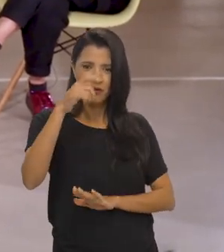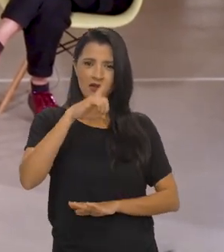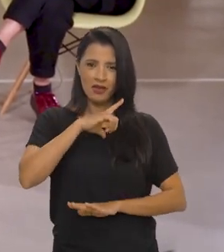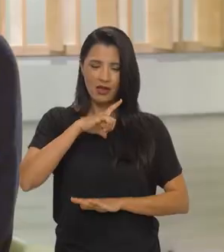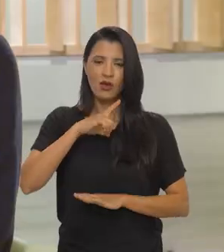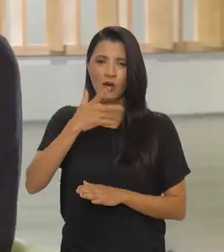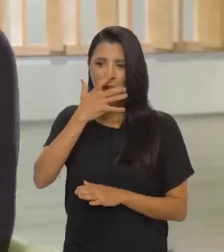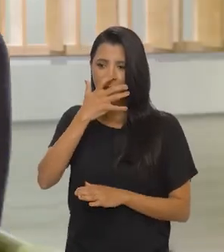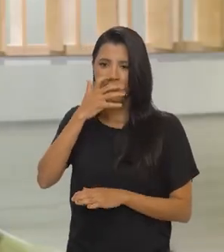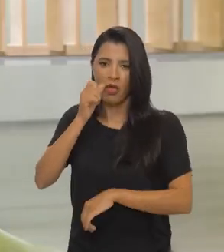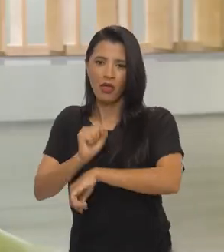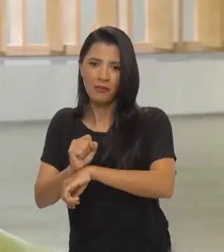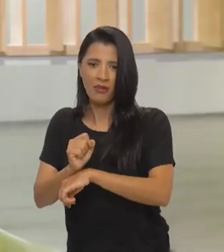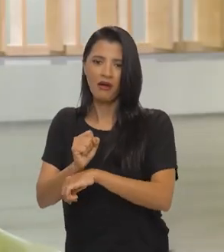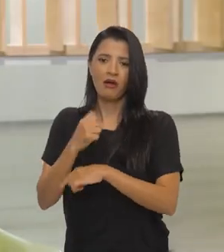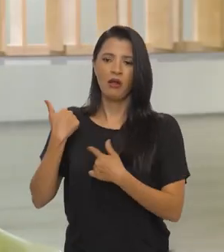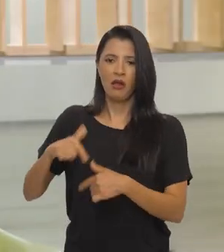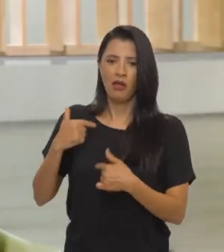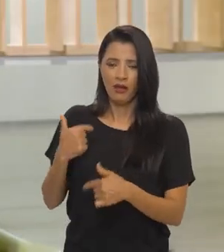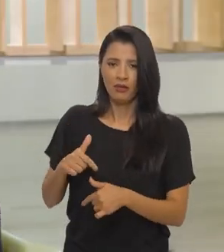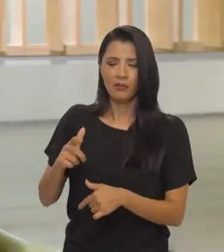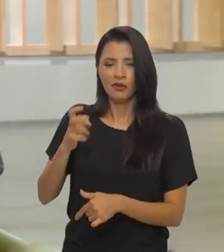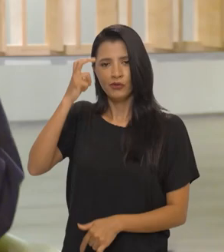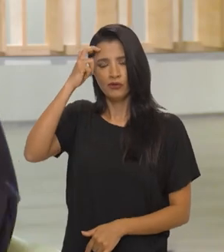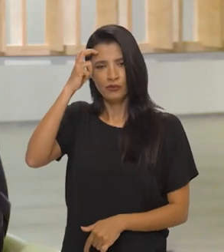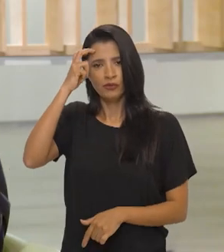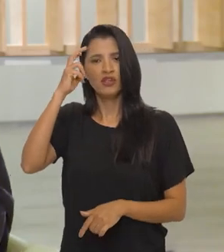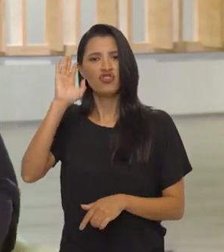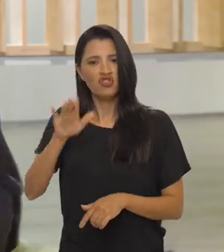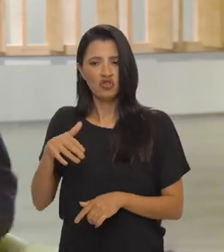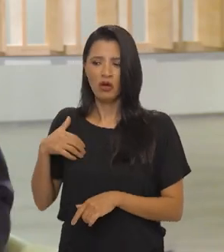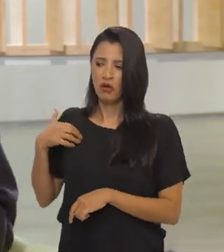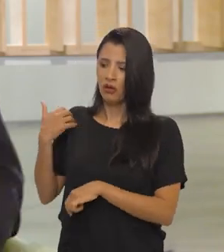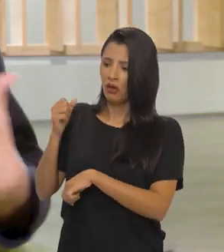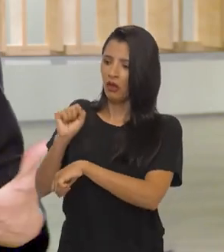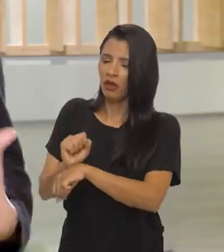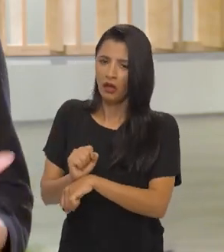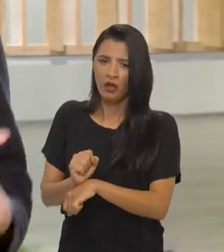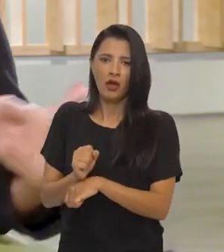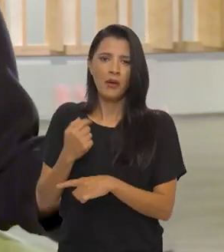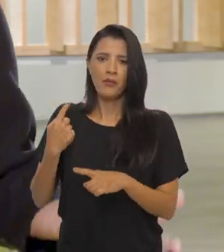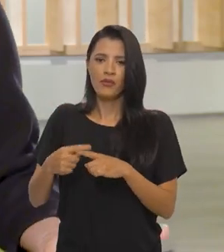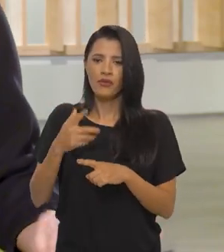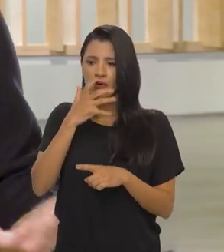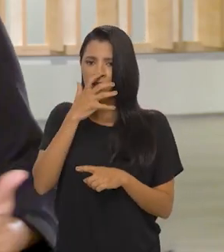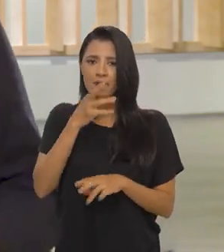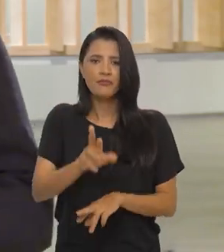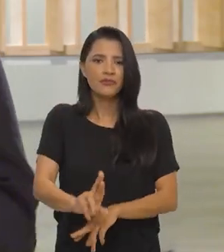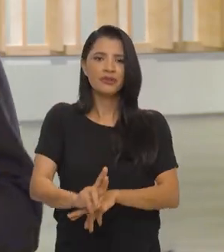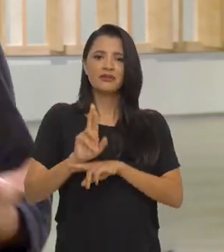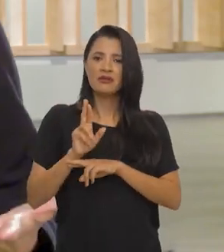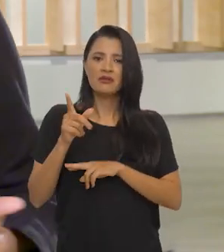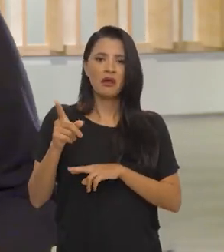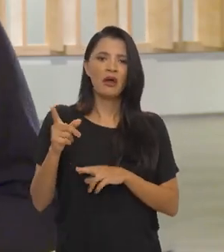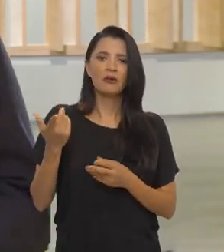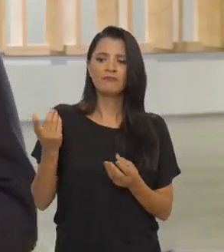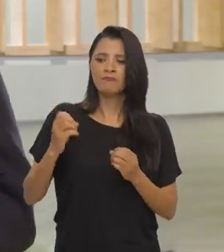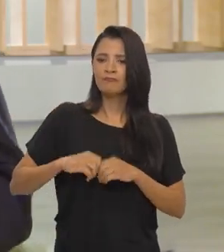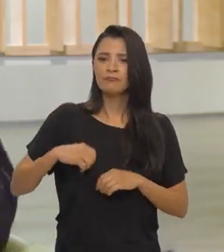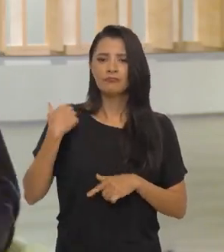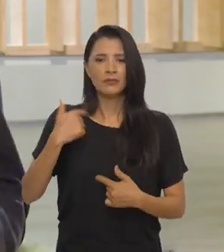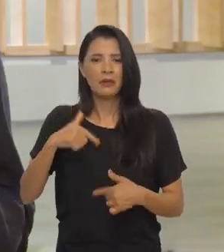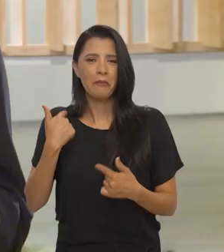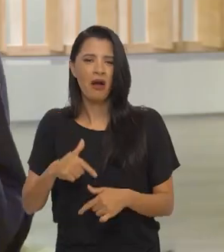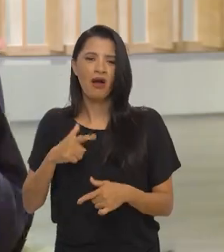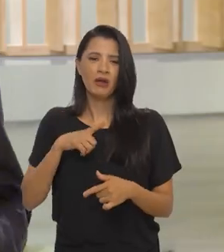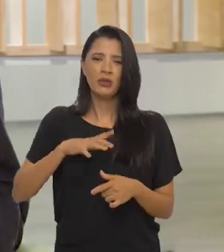de interrupção das suas atividades, já estava parando por consciência, mesmo que aquilo pudesse representar um impacto